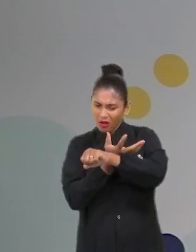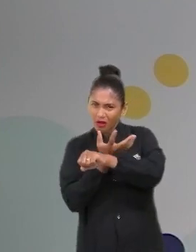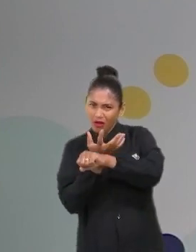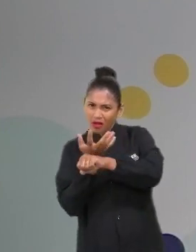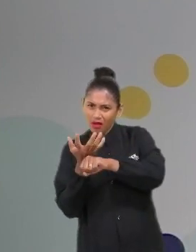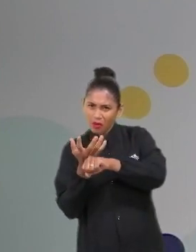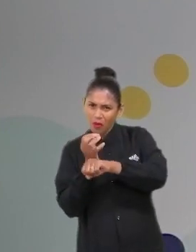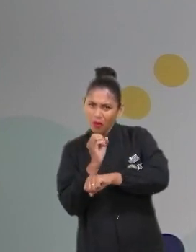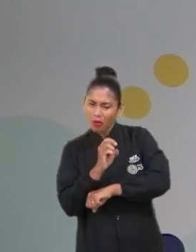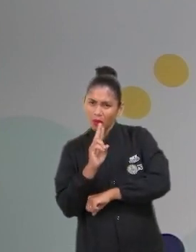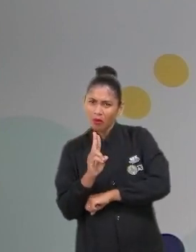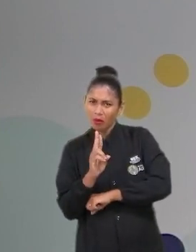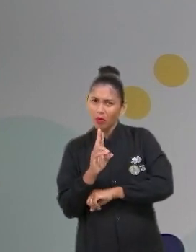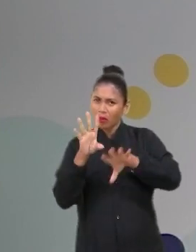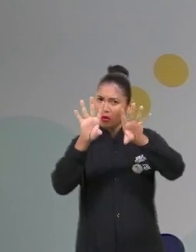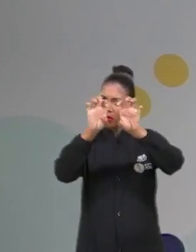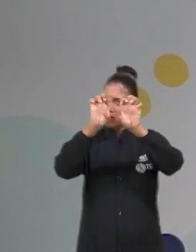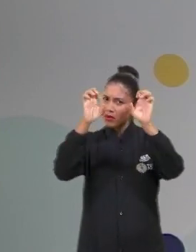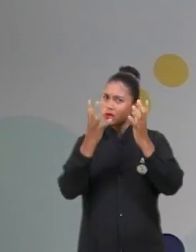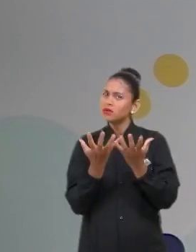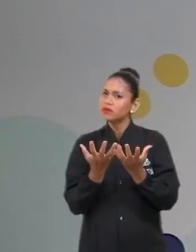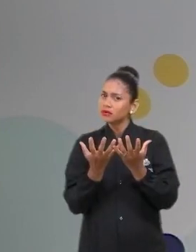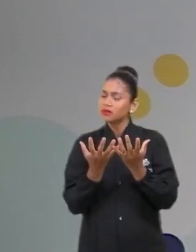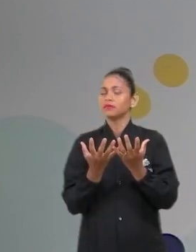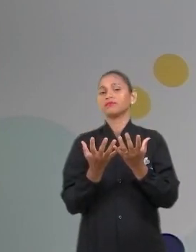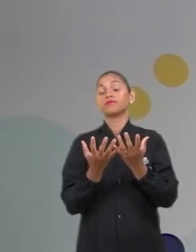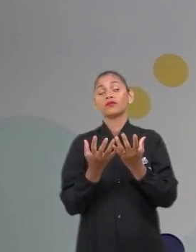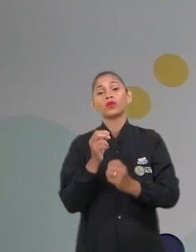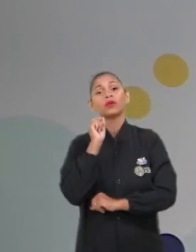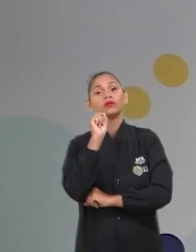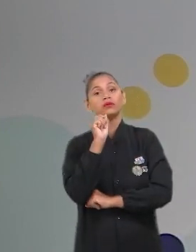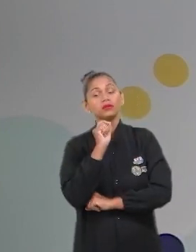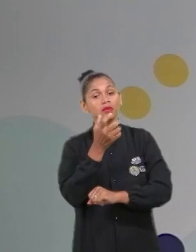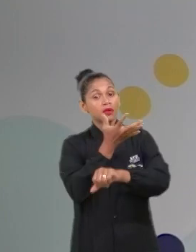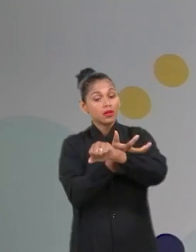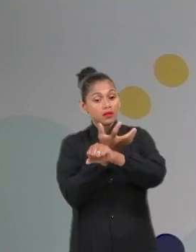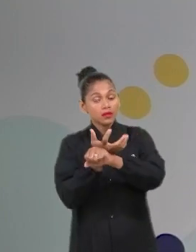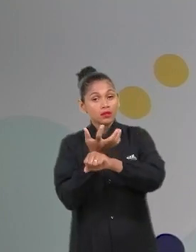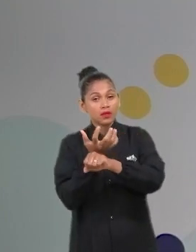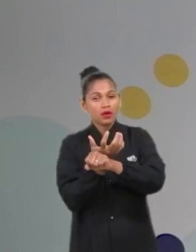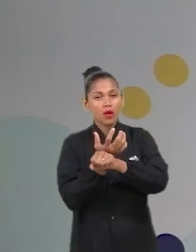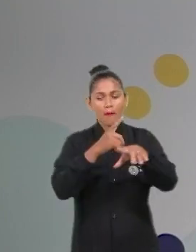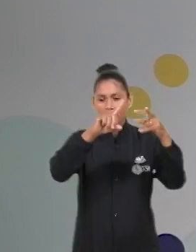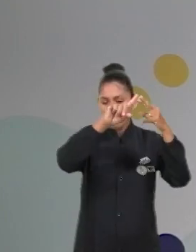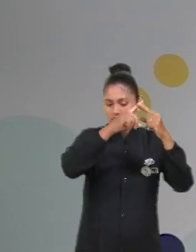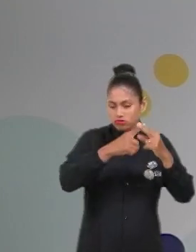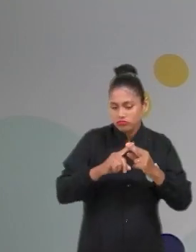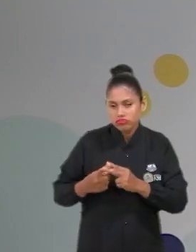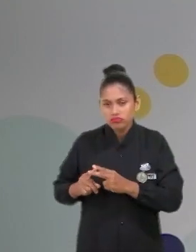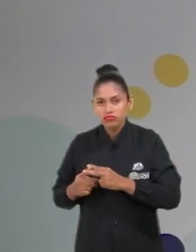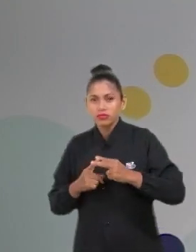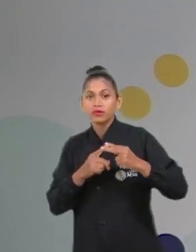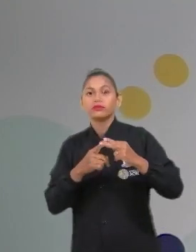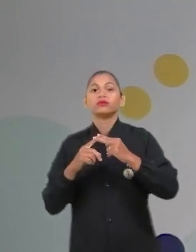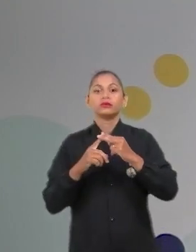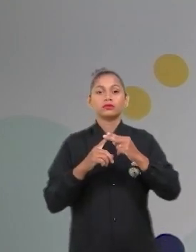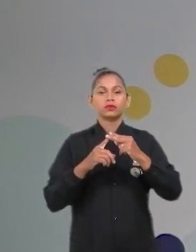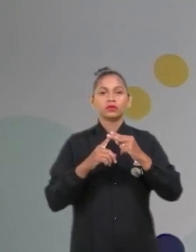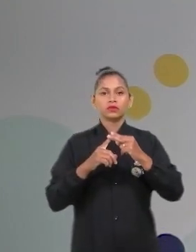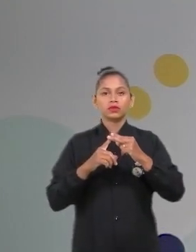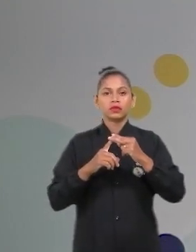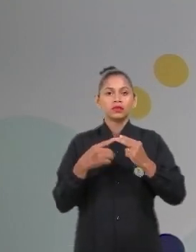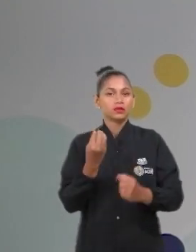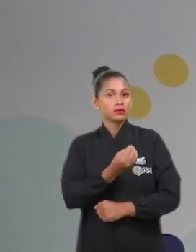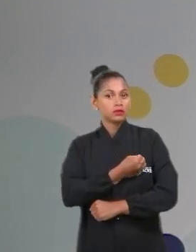O que as plantas fazem de interessante para a manutenção dessa biodiversidade, para a manutenção dessa ecologia?